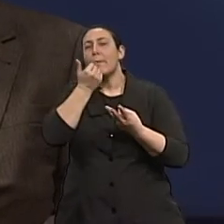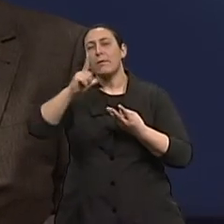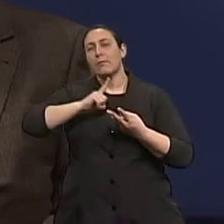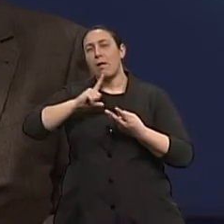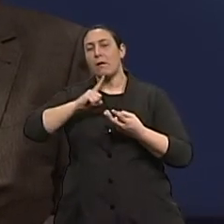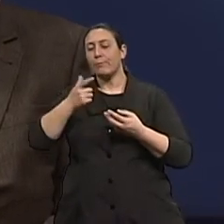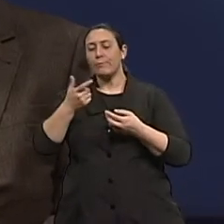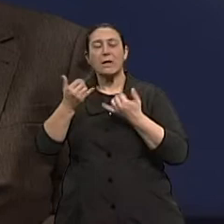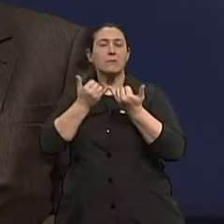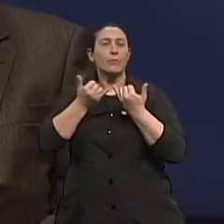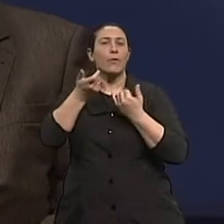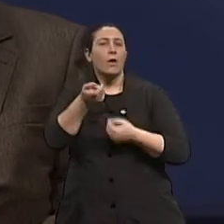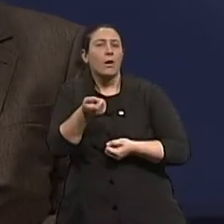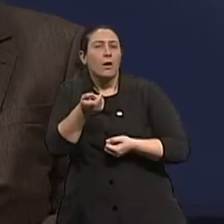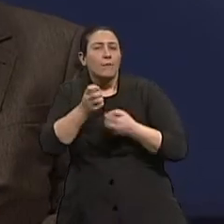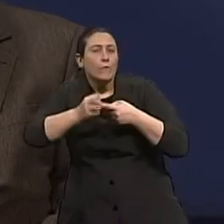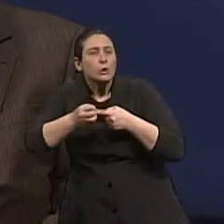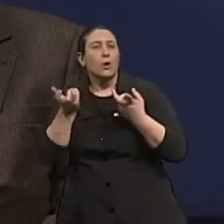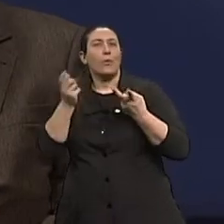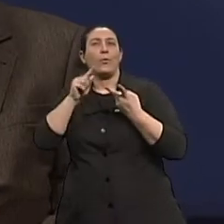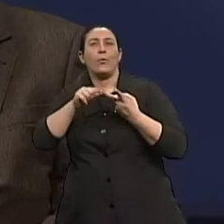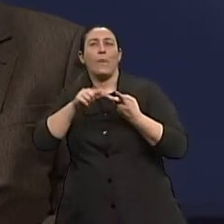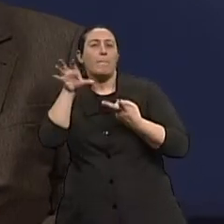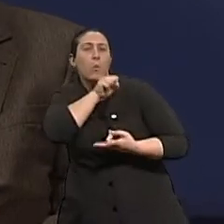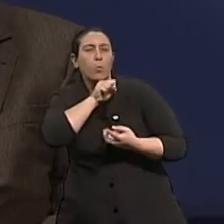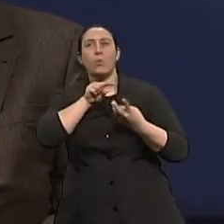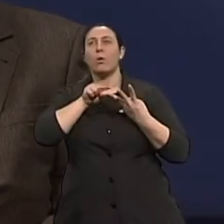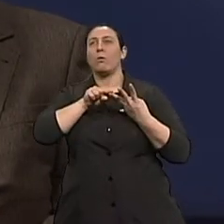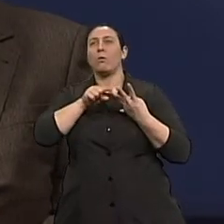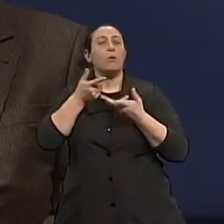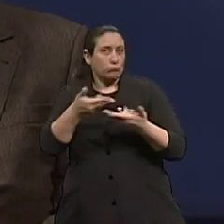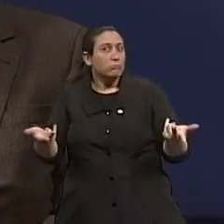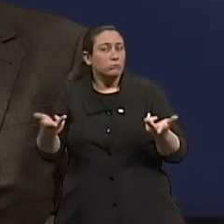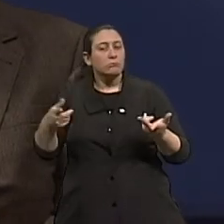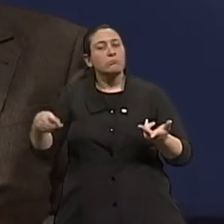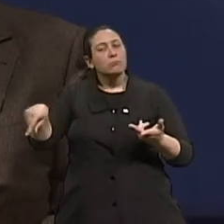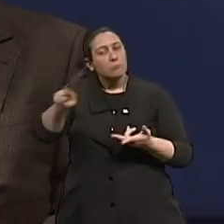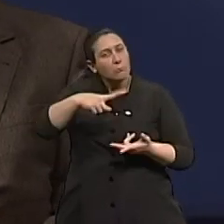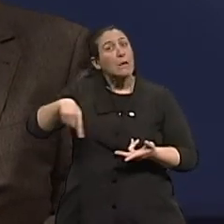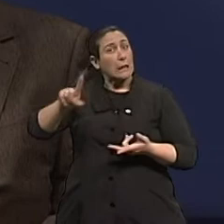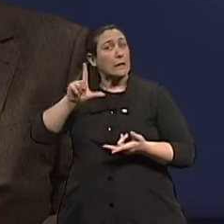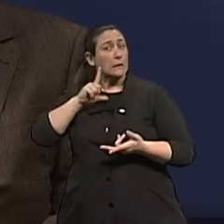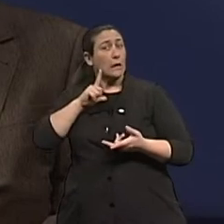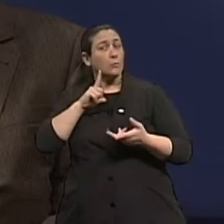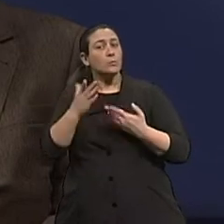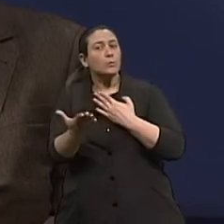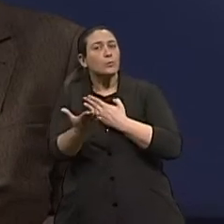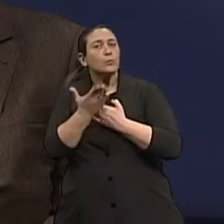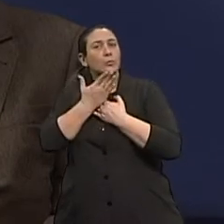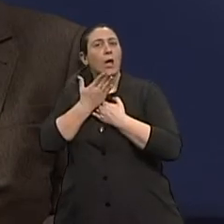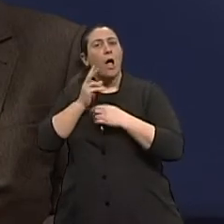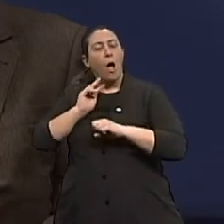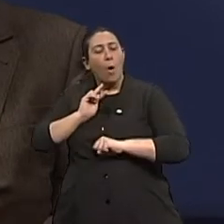lentilha, pão integral. Então, esse aumento desses alimentos parece também proteger o intestino